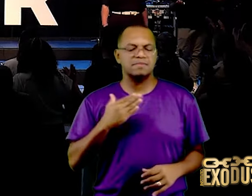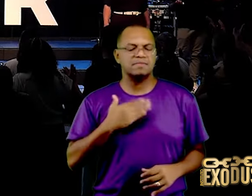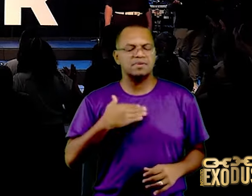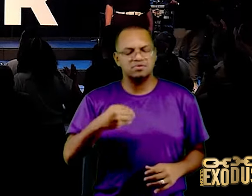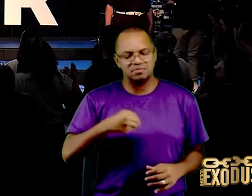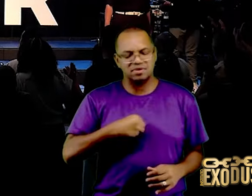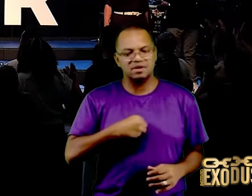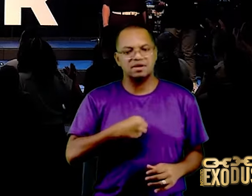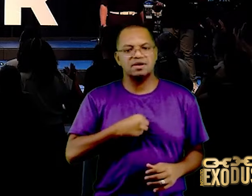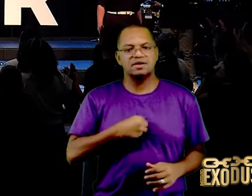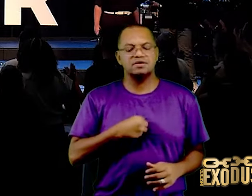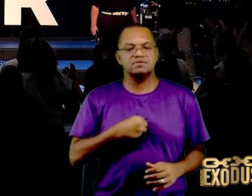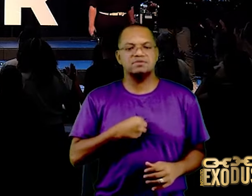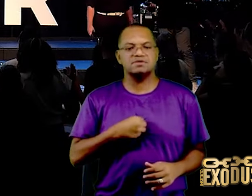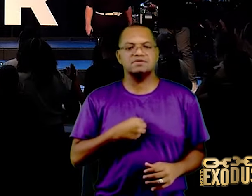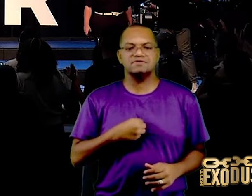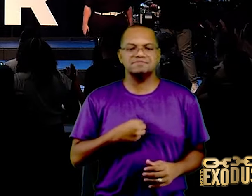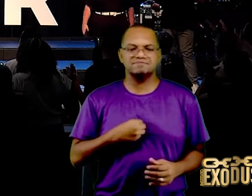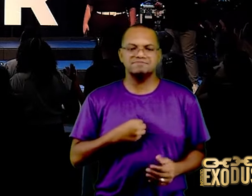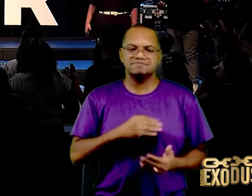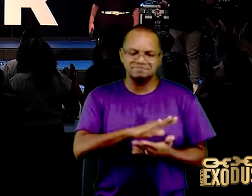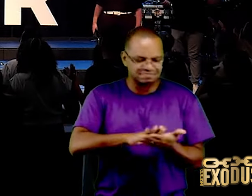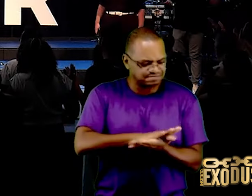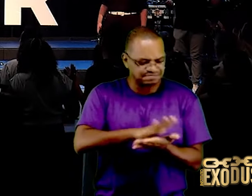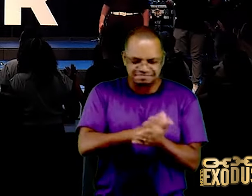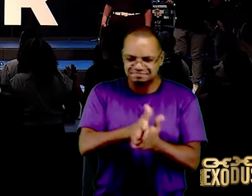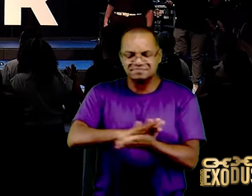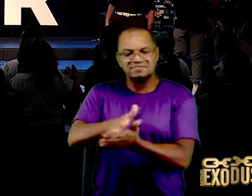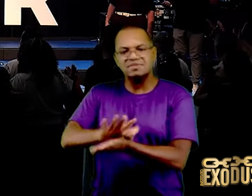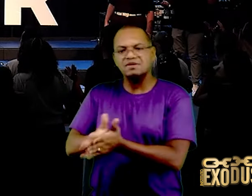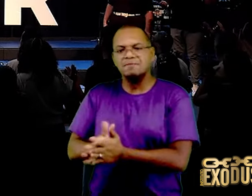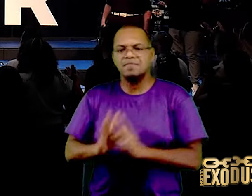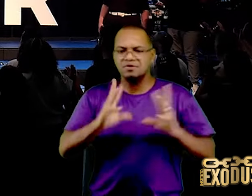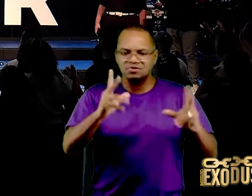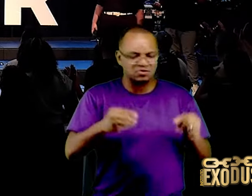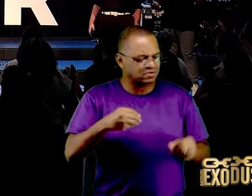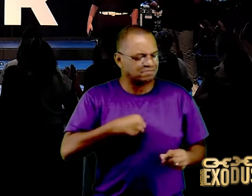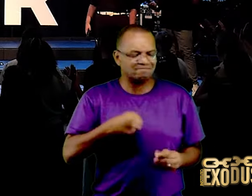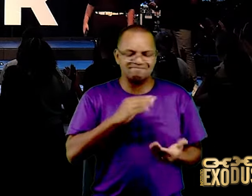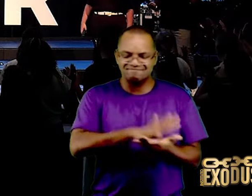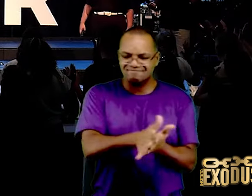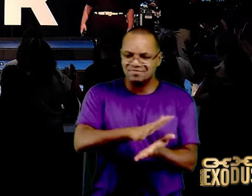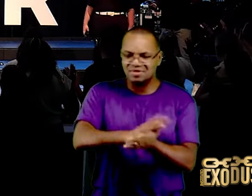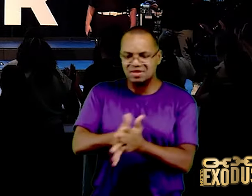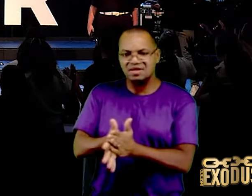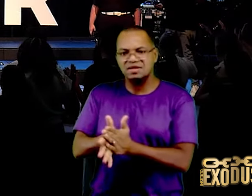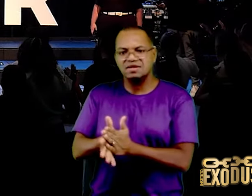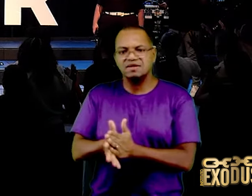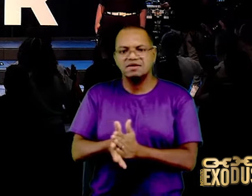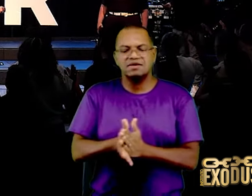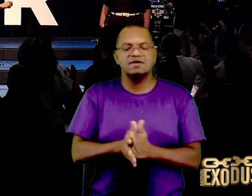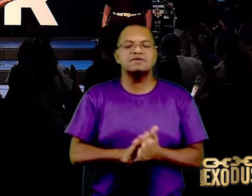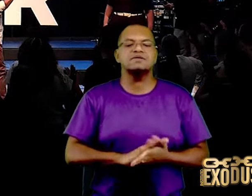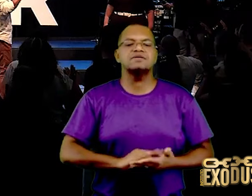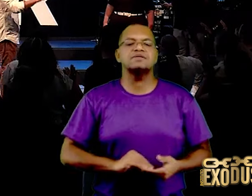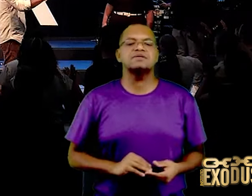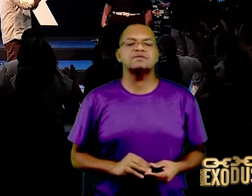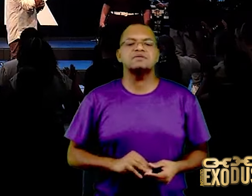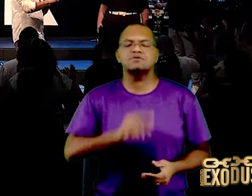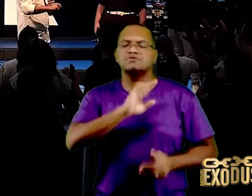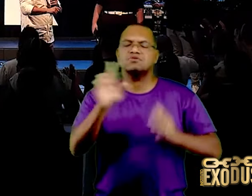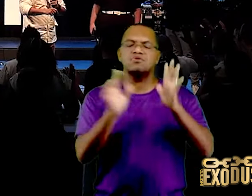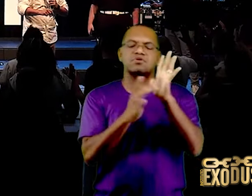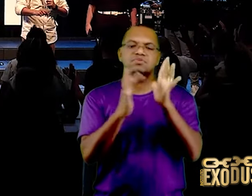estão apagados, todos eles, estão apagados, em